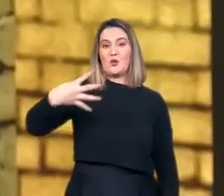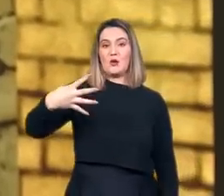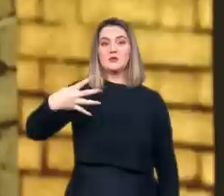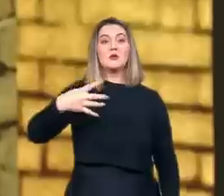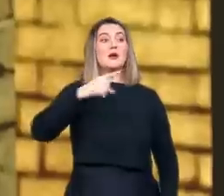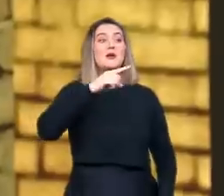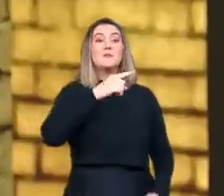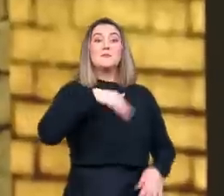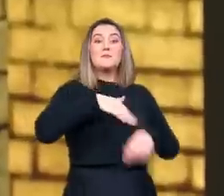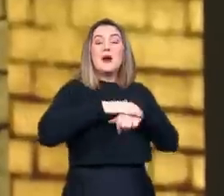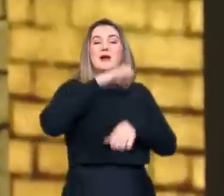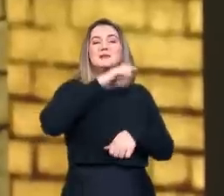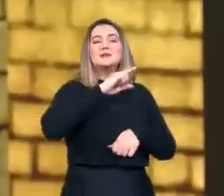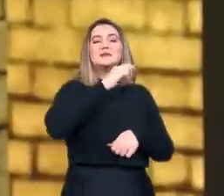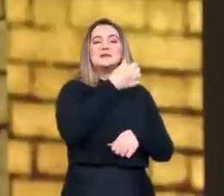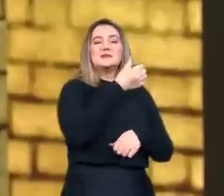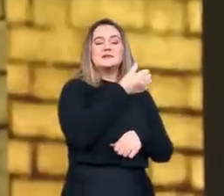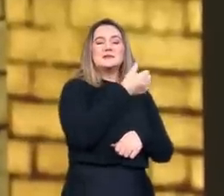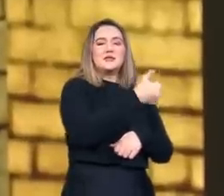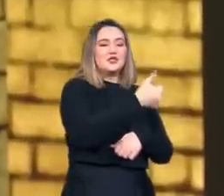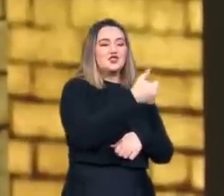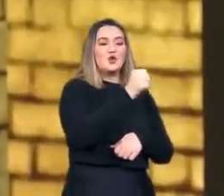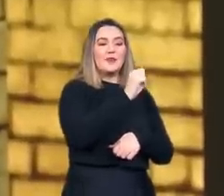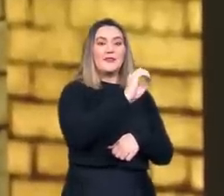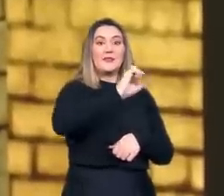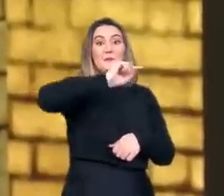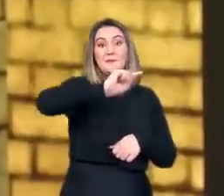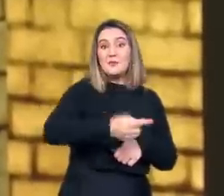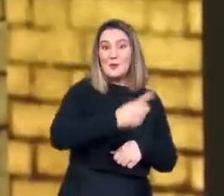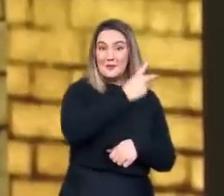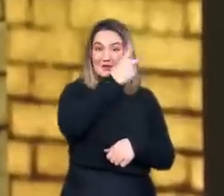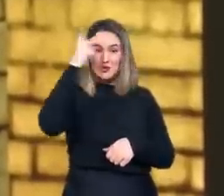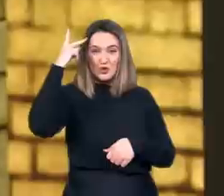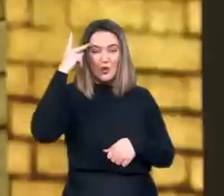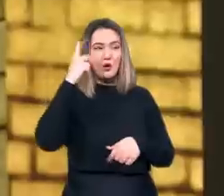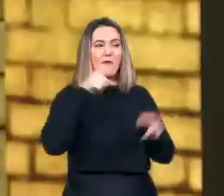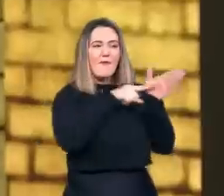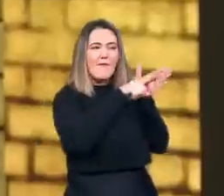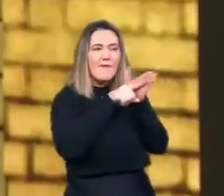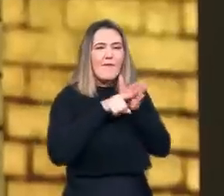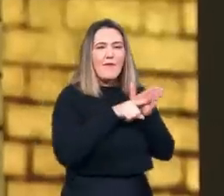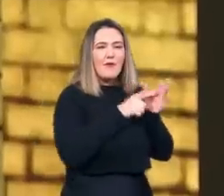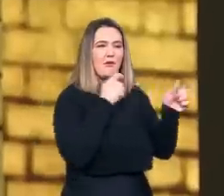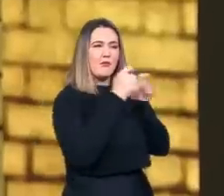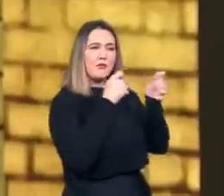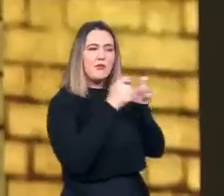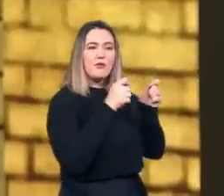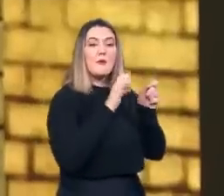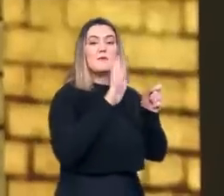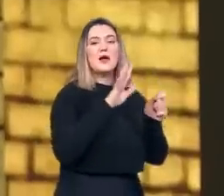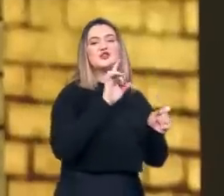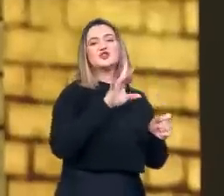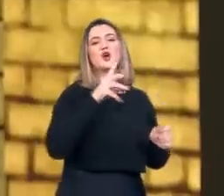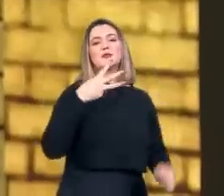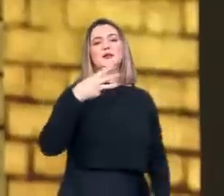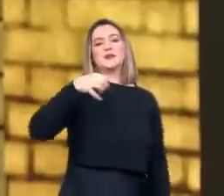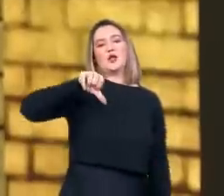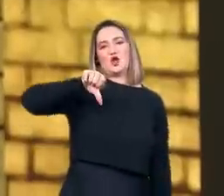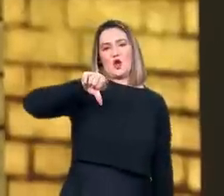pessoas em toda a sua história, das quais apenas 39 pessoas, isto mesmo, 39 pessoas,